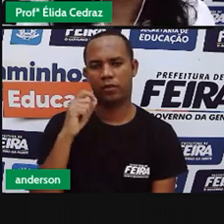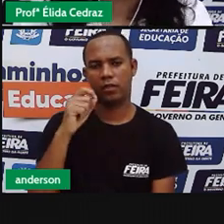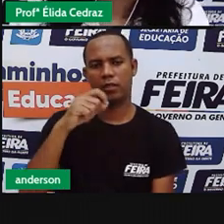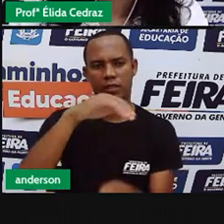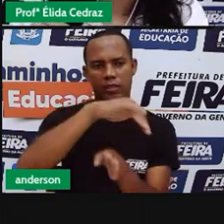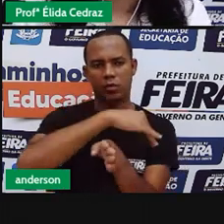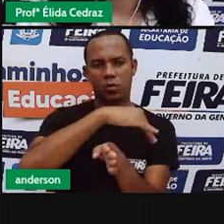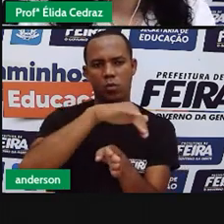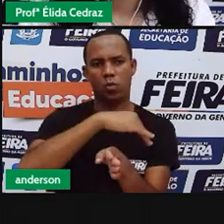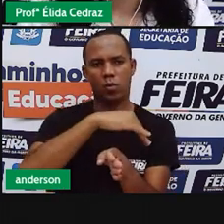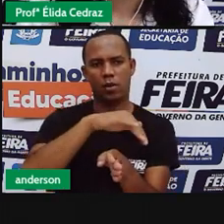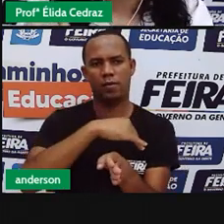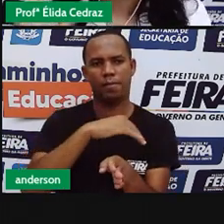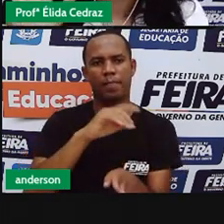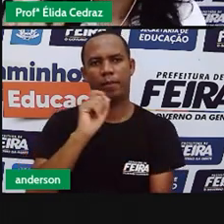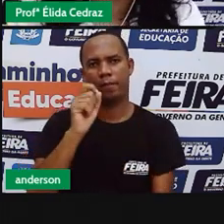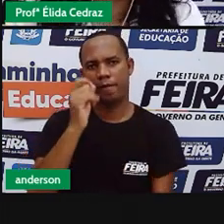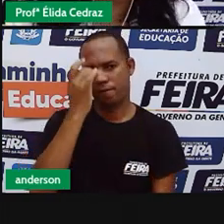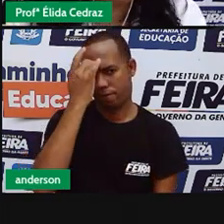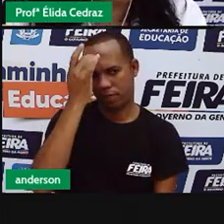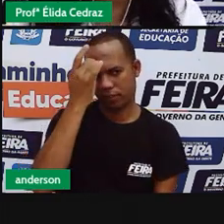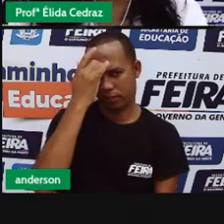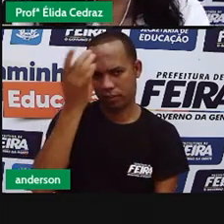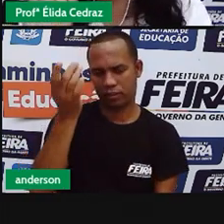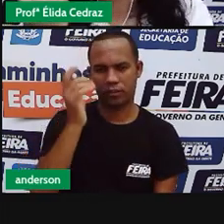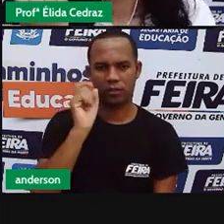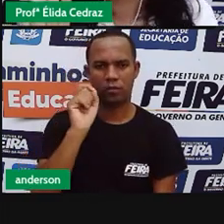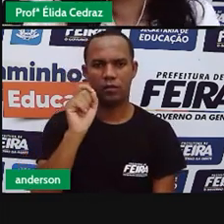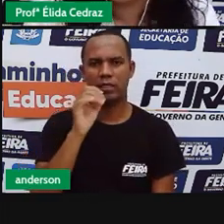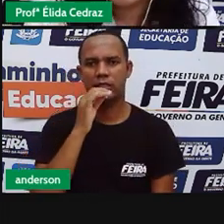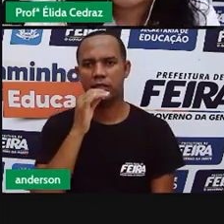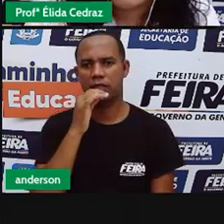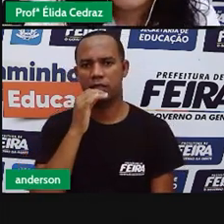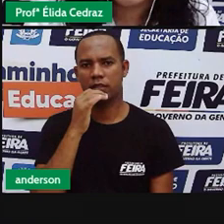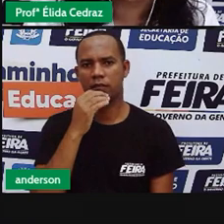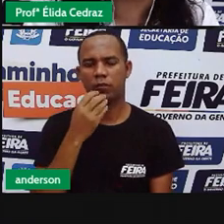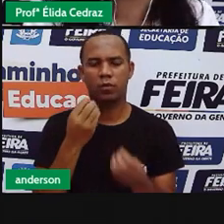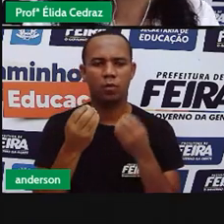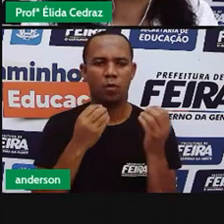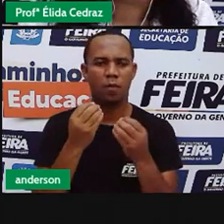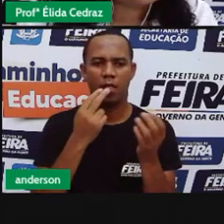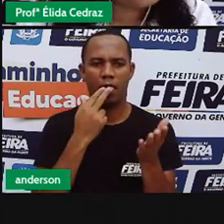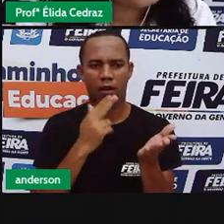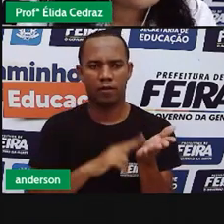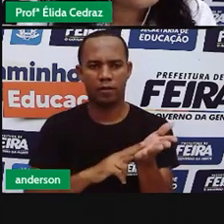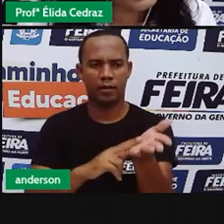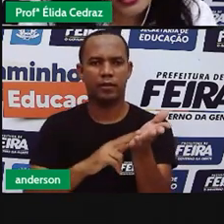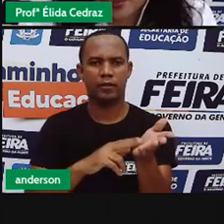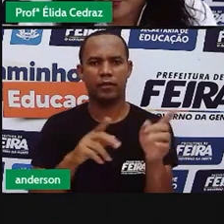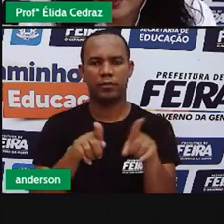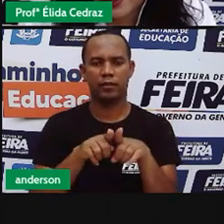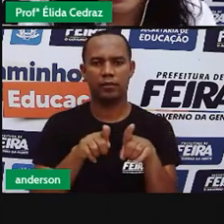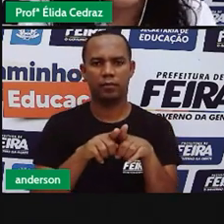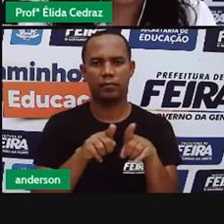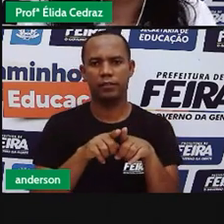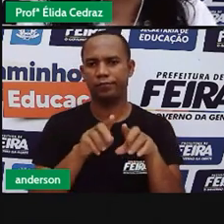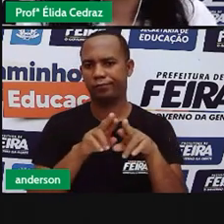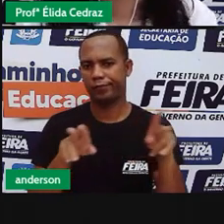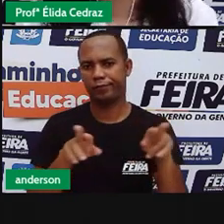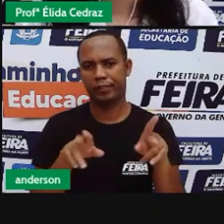rua. Isso facilita as correspondências, o serviço dos carteiros e dos outros entregadores.